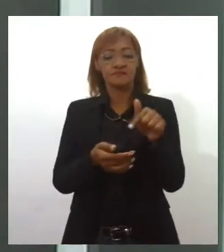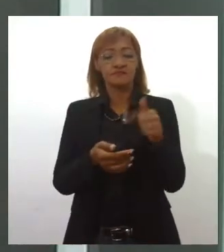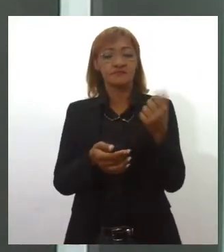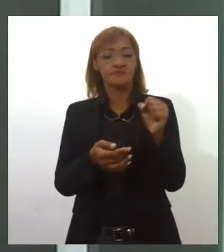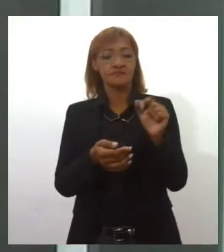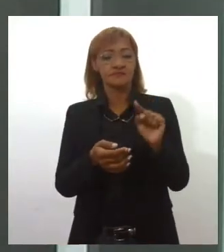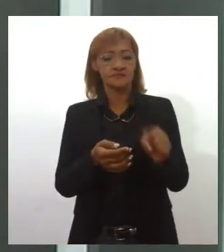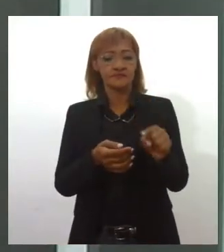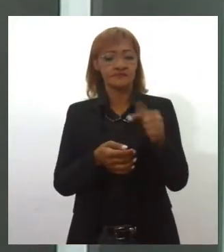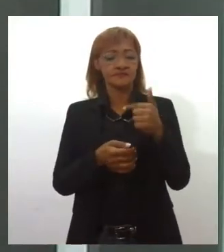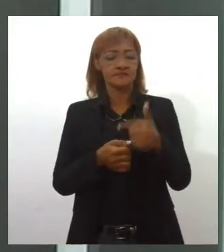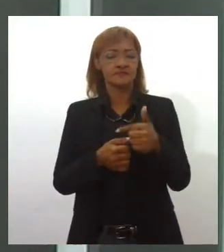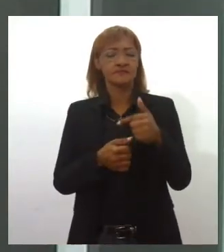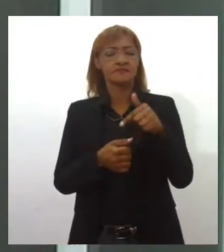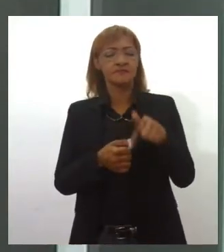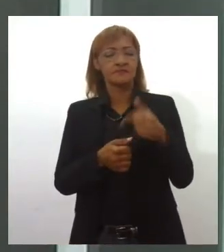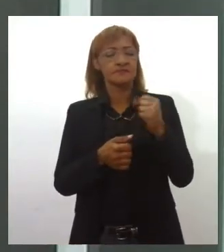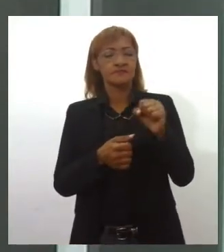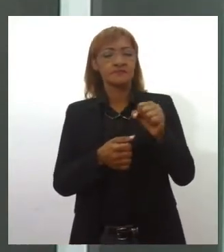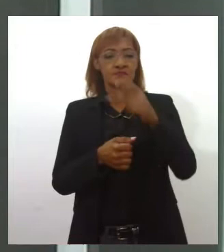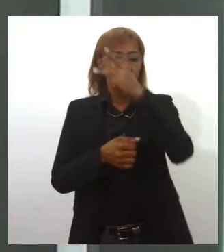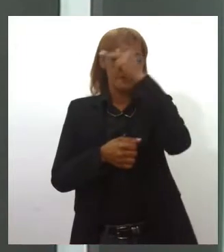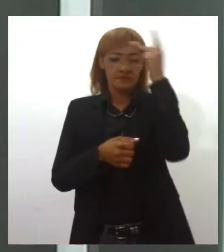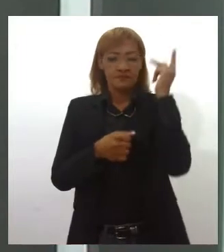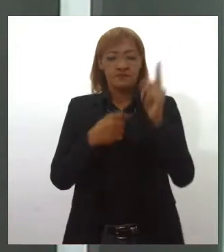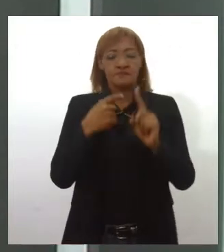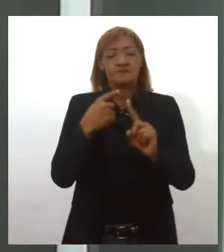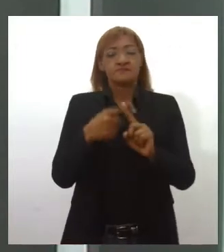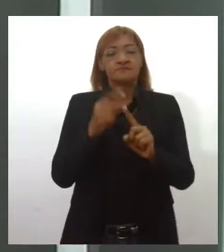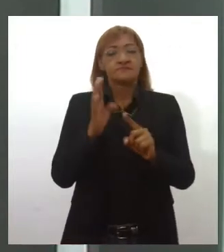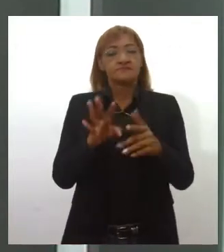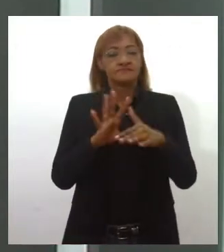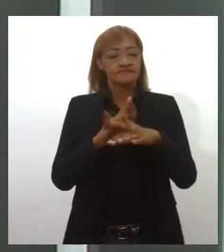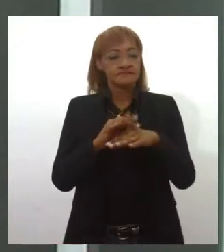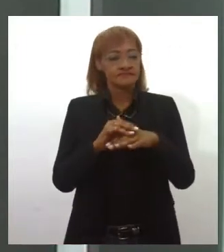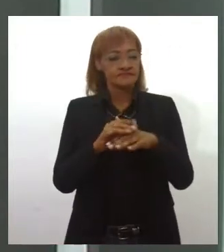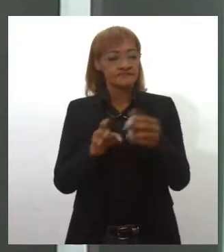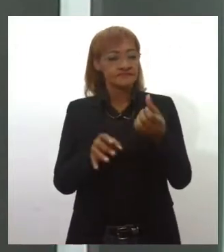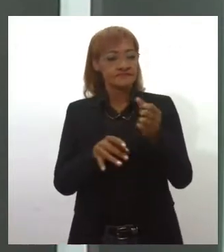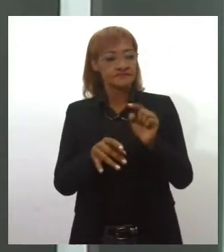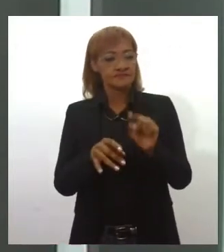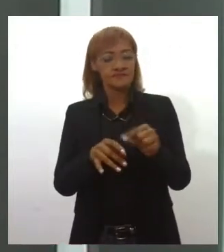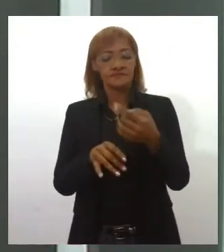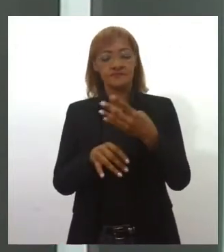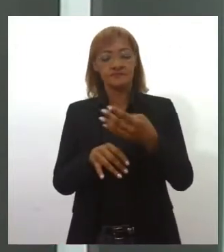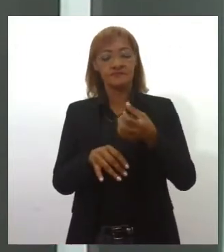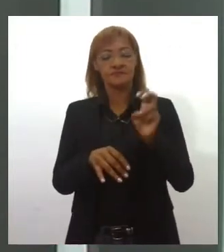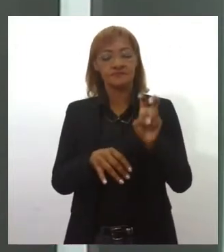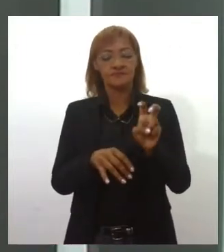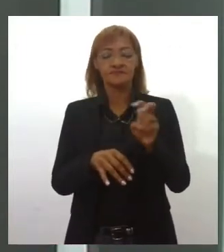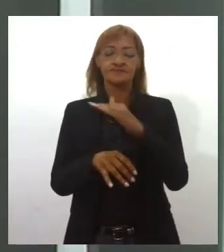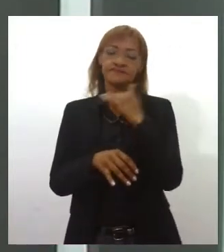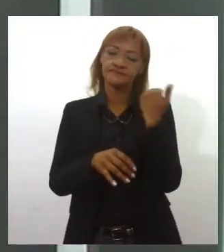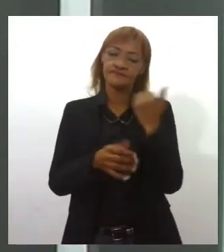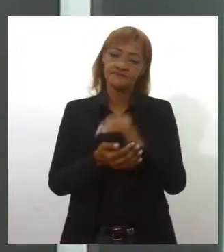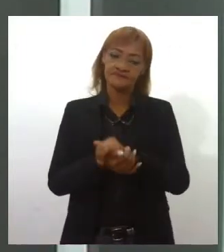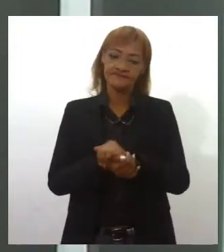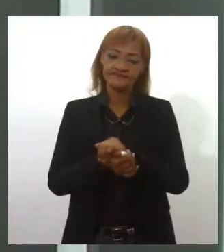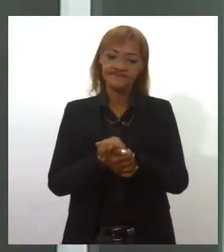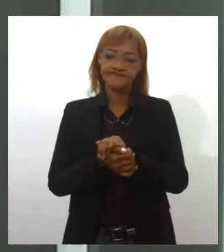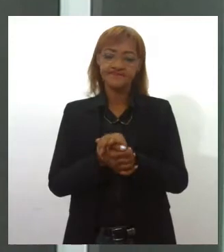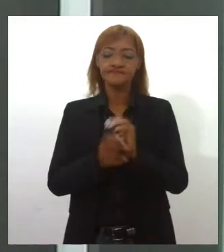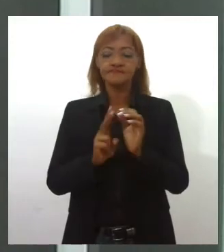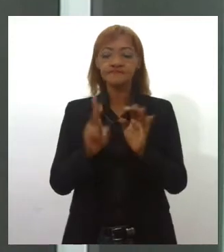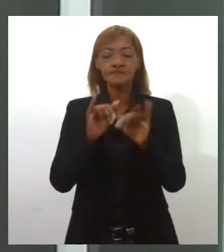.278 pessoas testaram positivo para a doença e 6.045 morreram. Ainda segundo o boletim